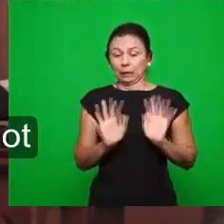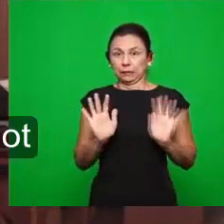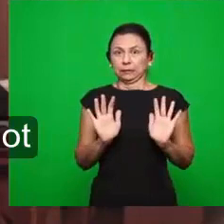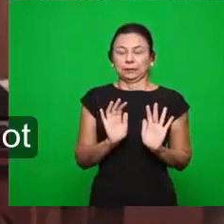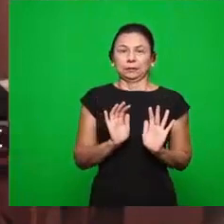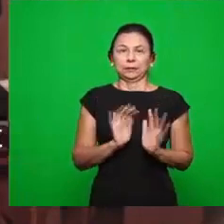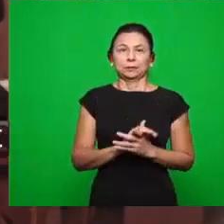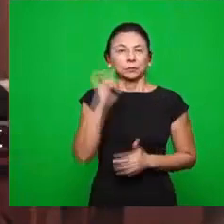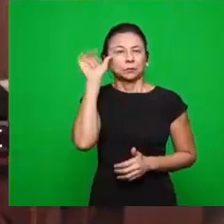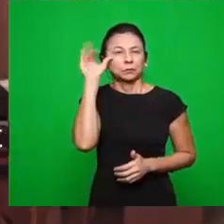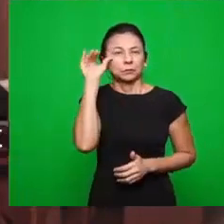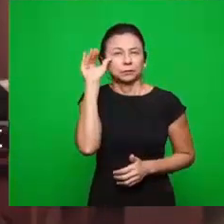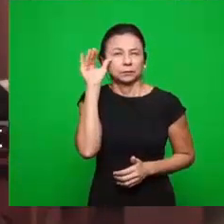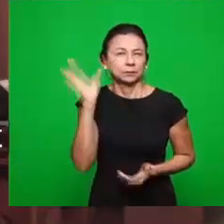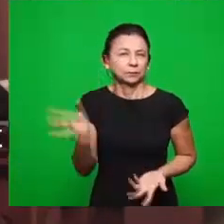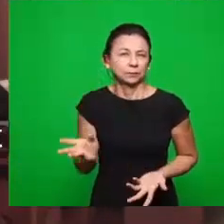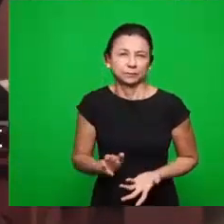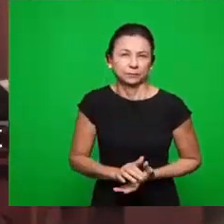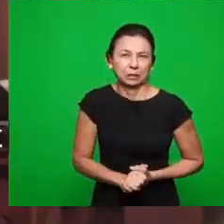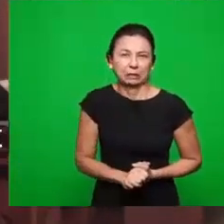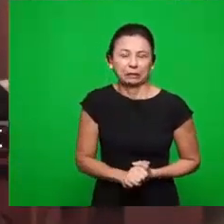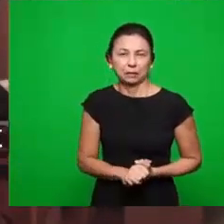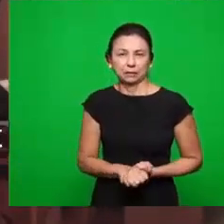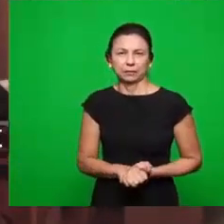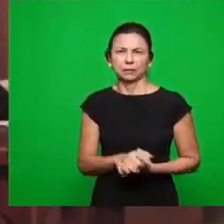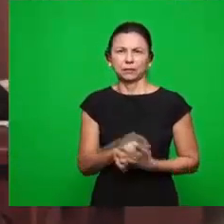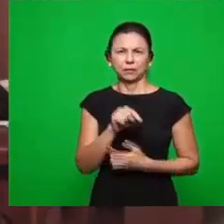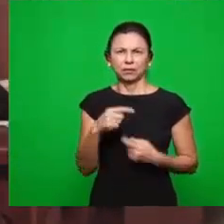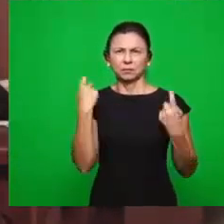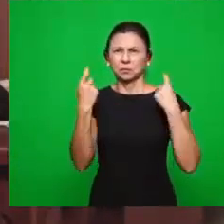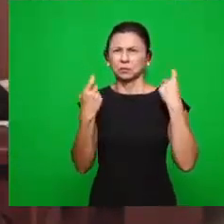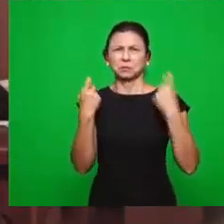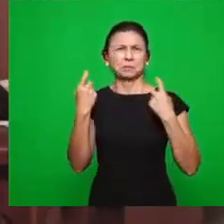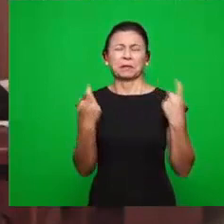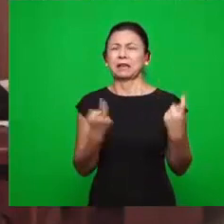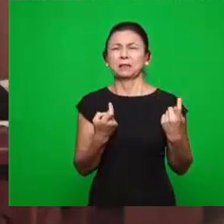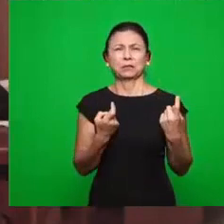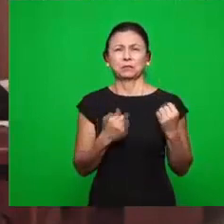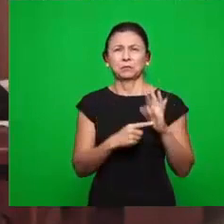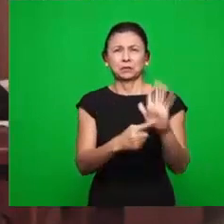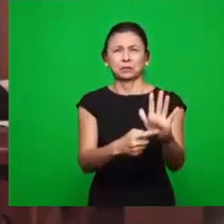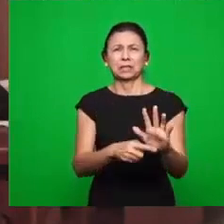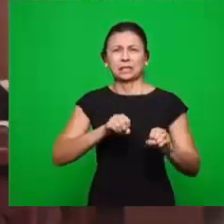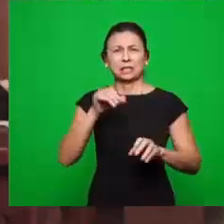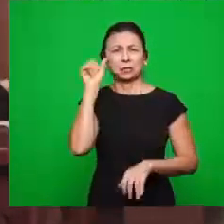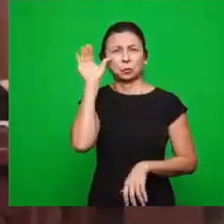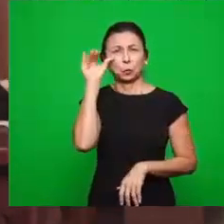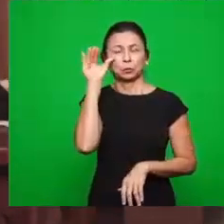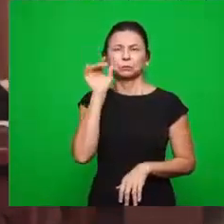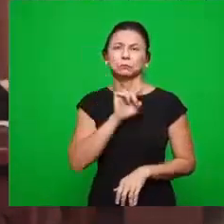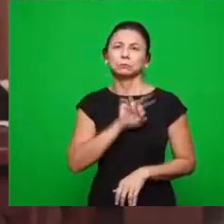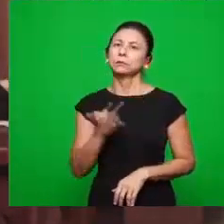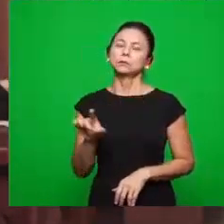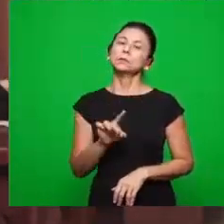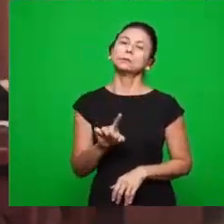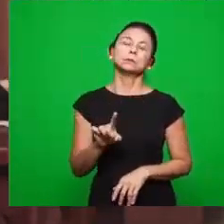Nós não estamos aqui, simplesmente, e nem preocupados em trazer curiosidades. A igreja não